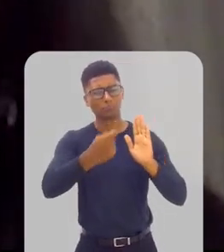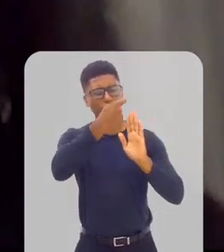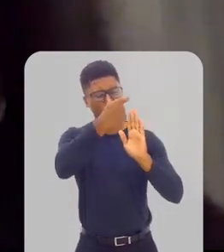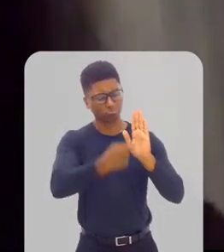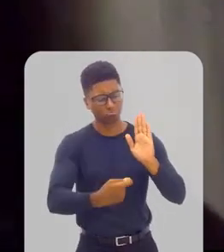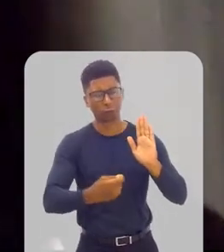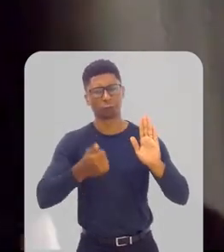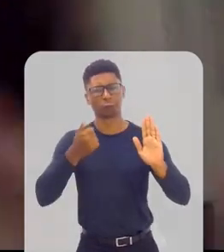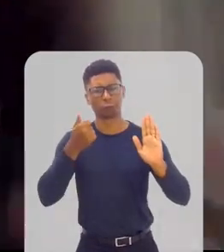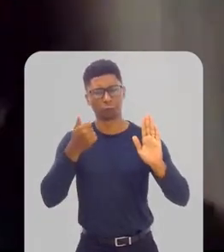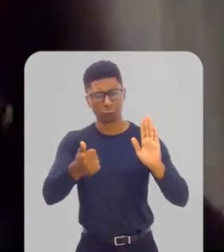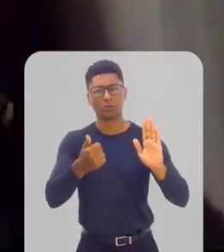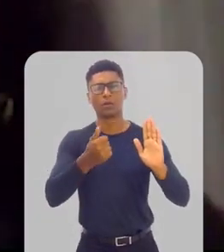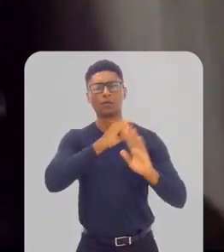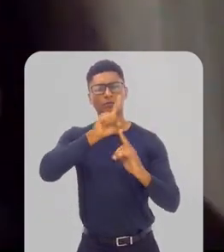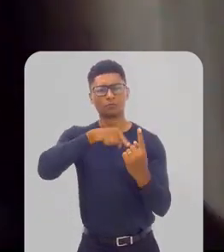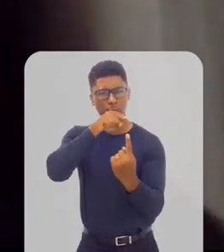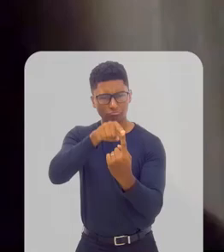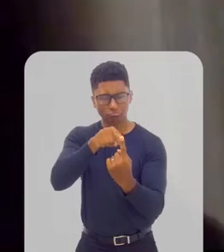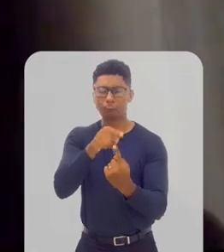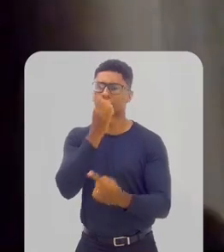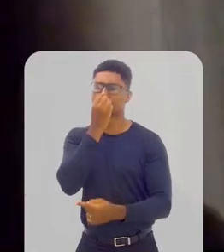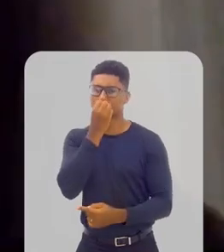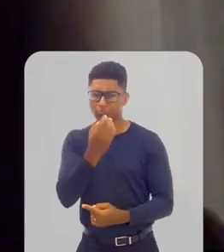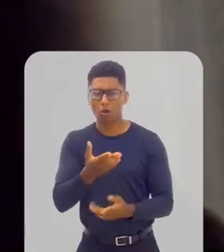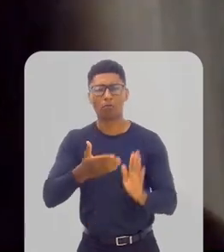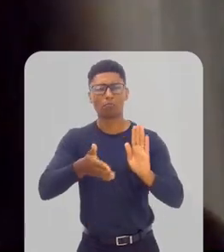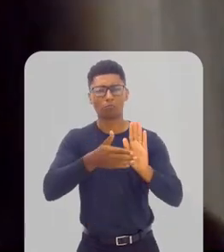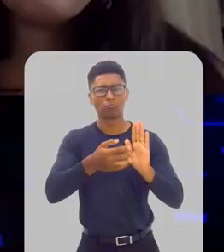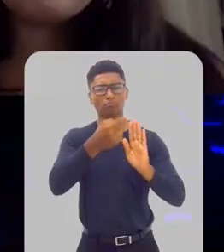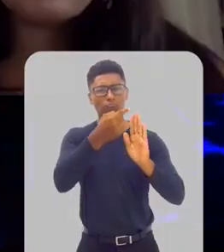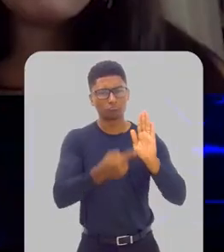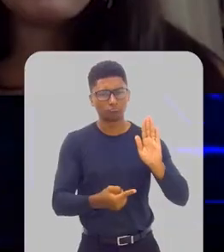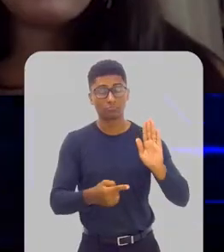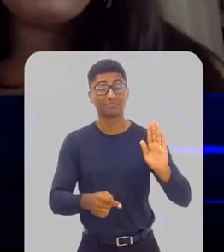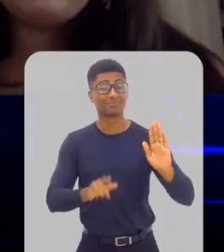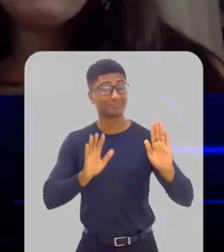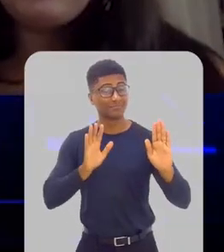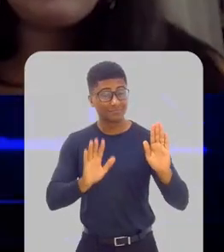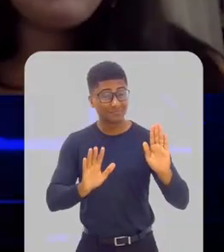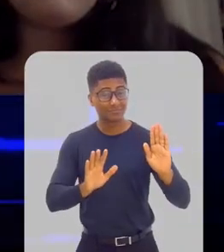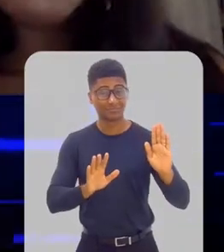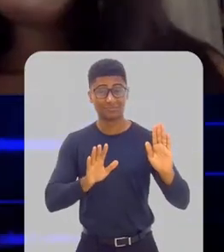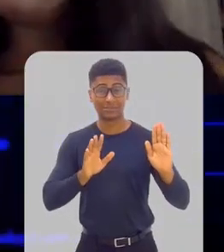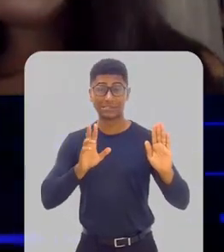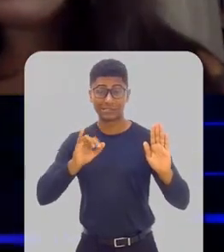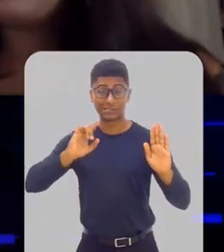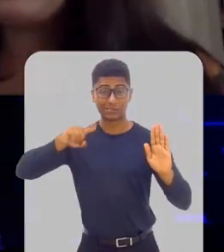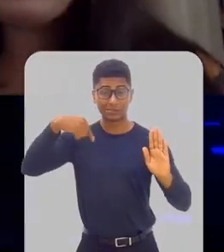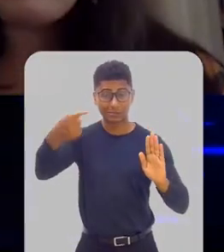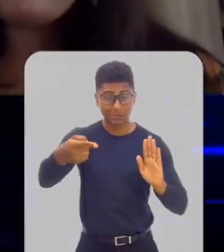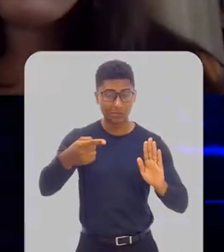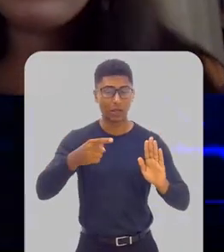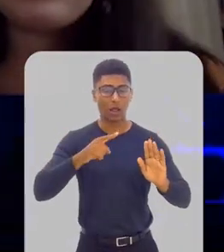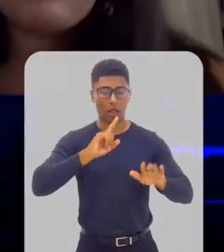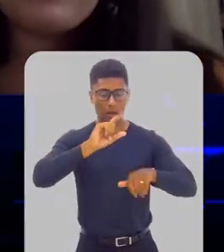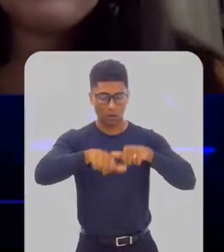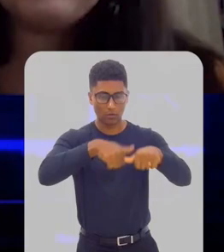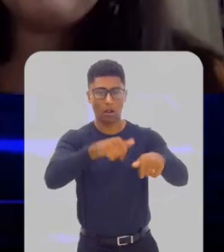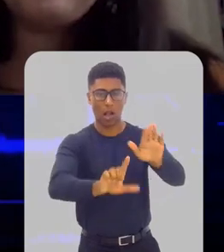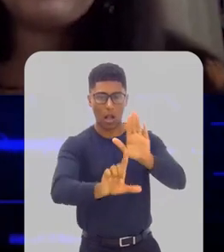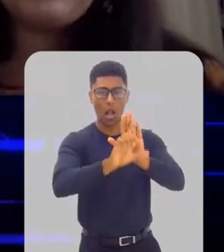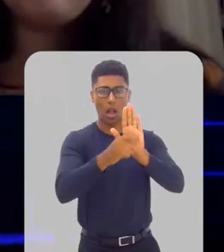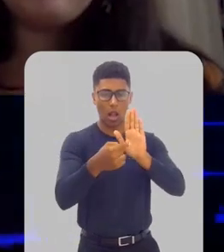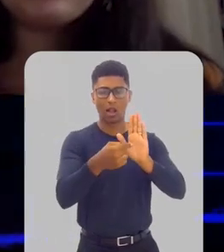seja a redação, por mais bem intencionada que seja a proposta do projeto de lei, quando se tornar lei, ela vai ser uma letra